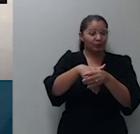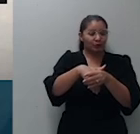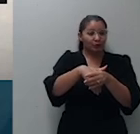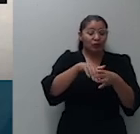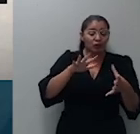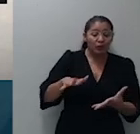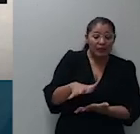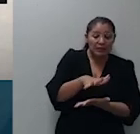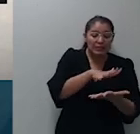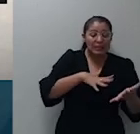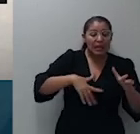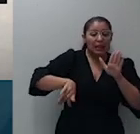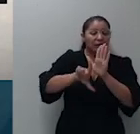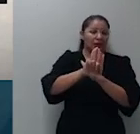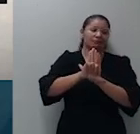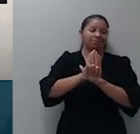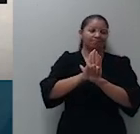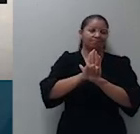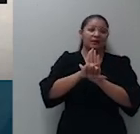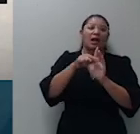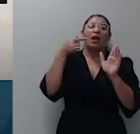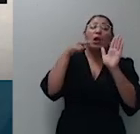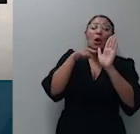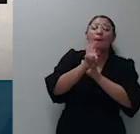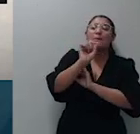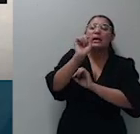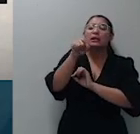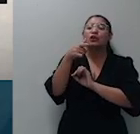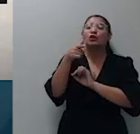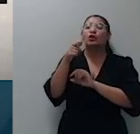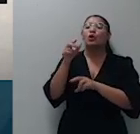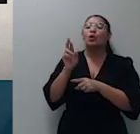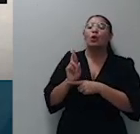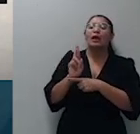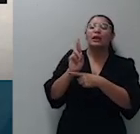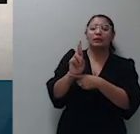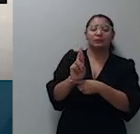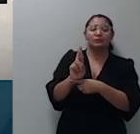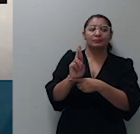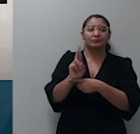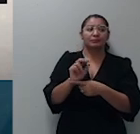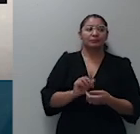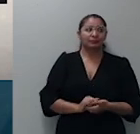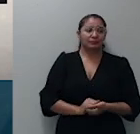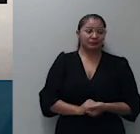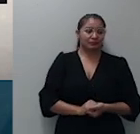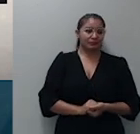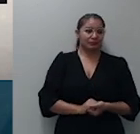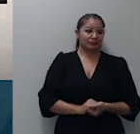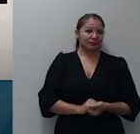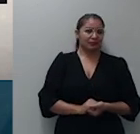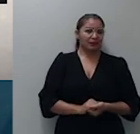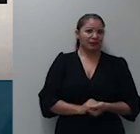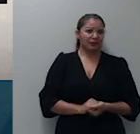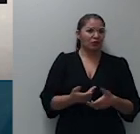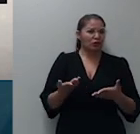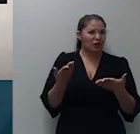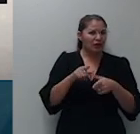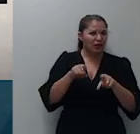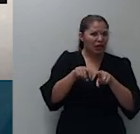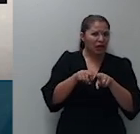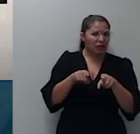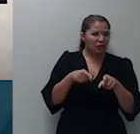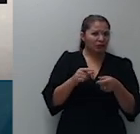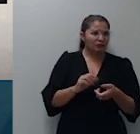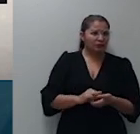indago portanto ao eminente relator se não seria viável a reconsideração da decisão agravada para